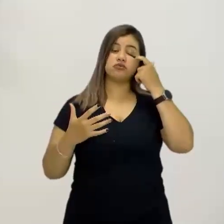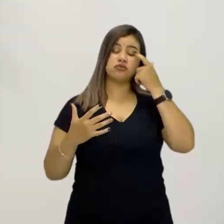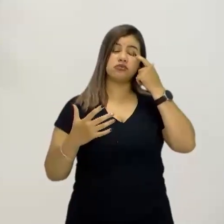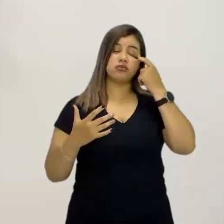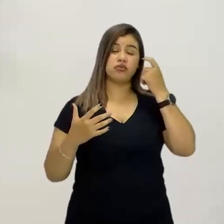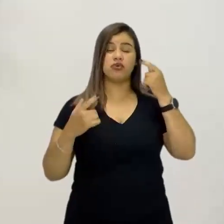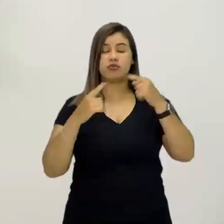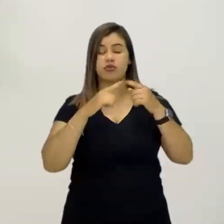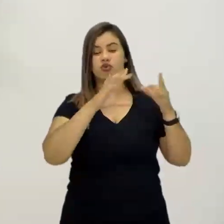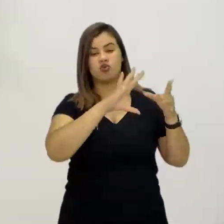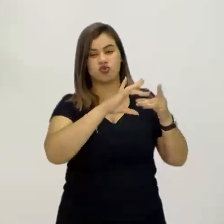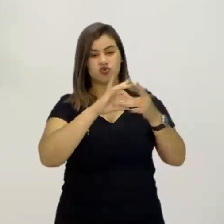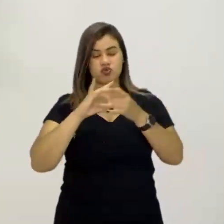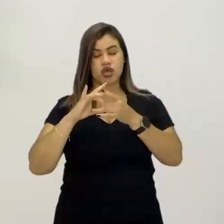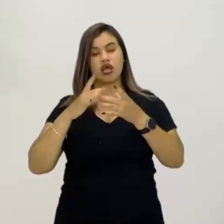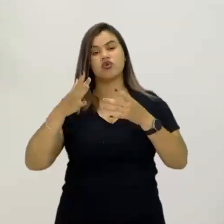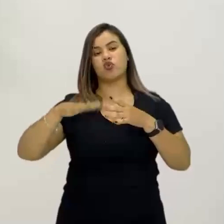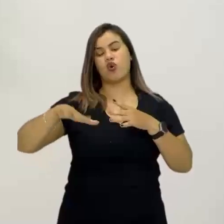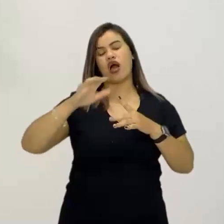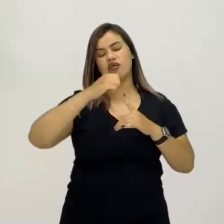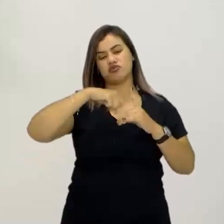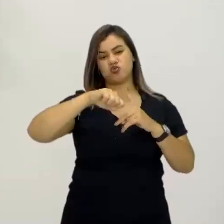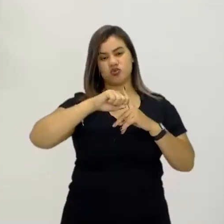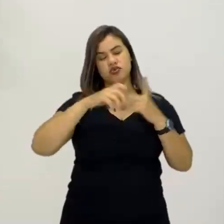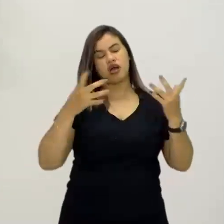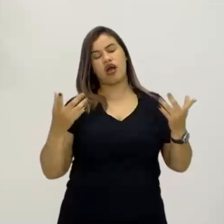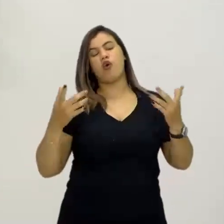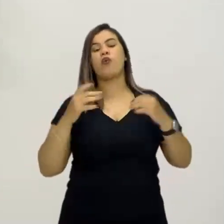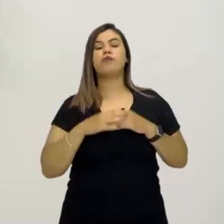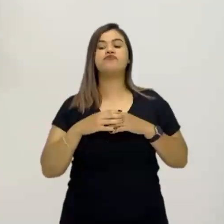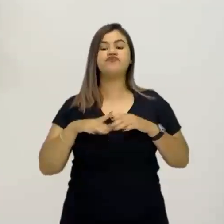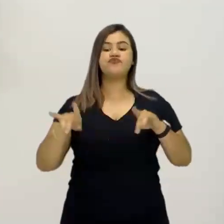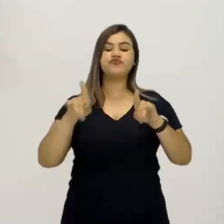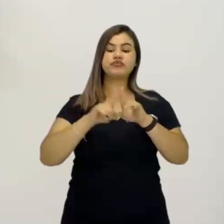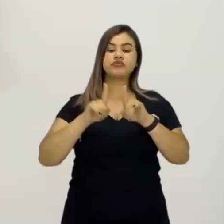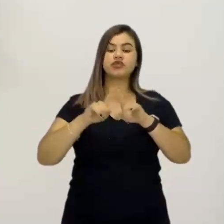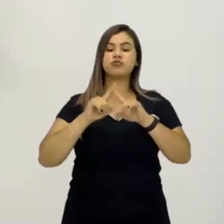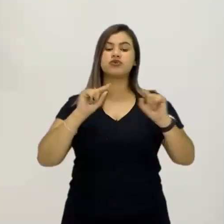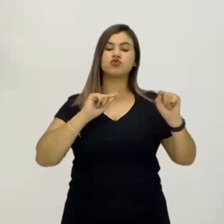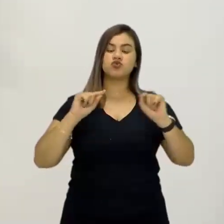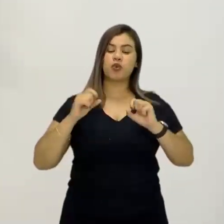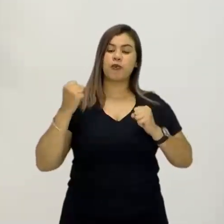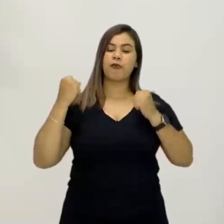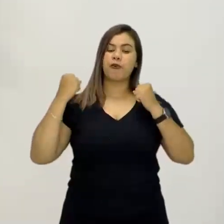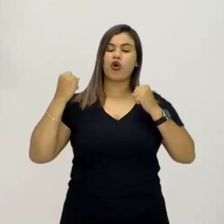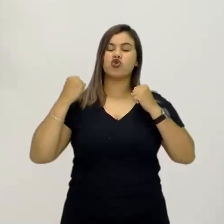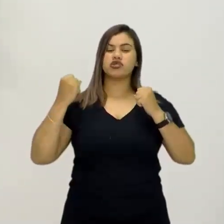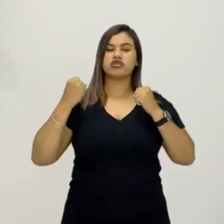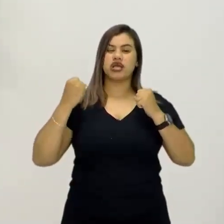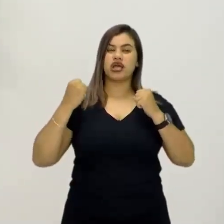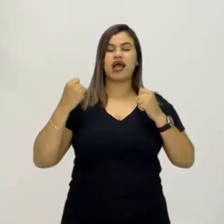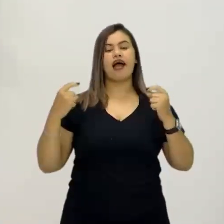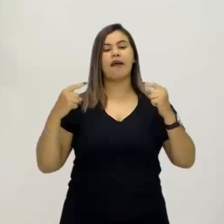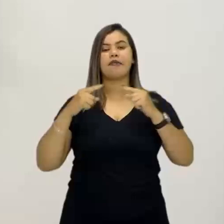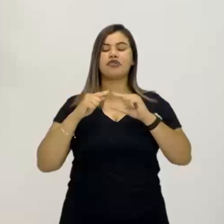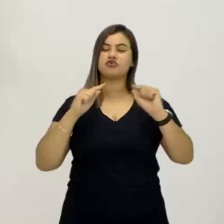num determinado campo social. E nós temos também esse poder simbólico que, de certo